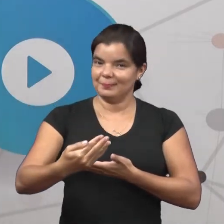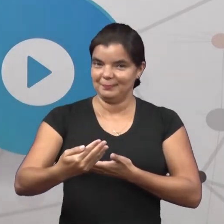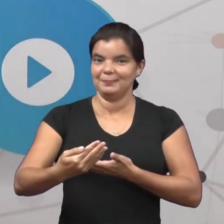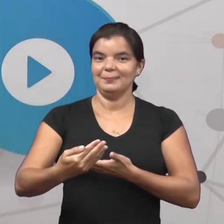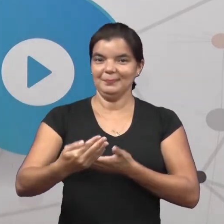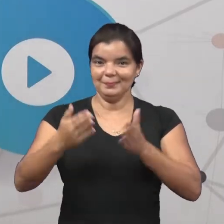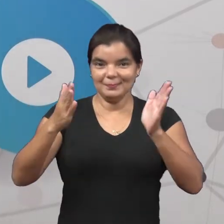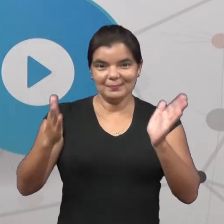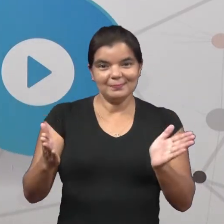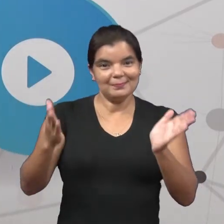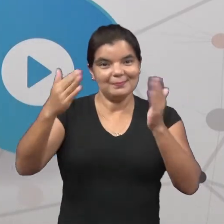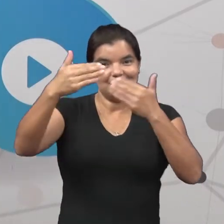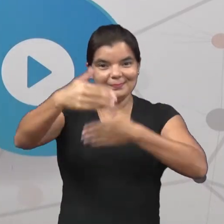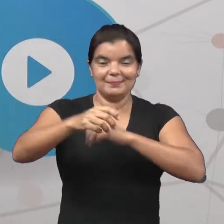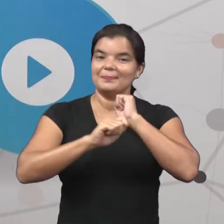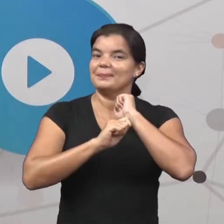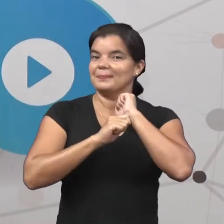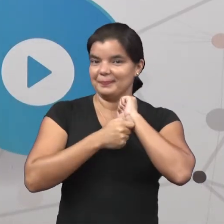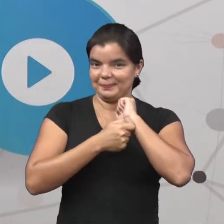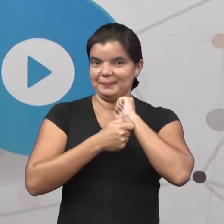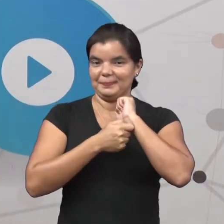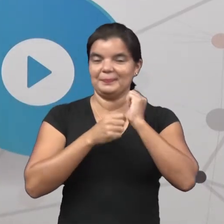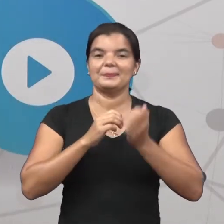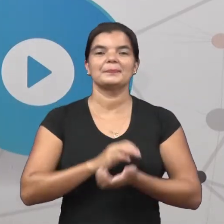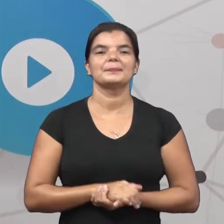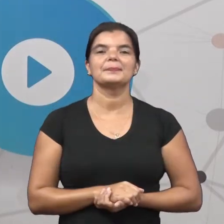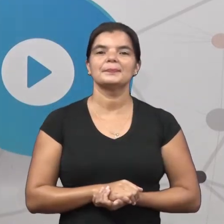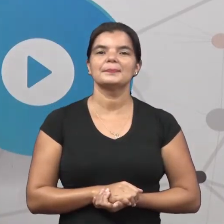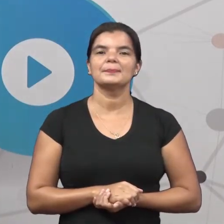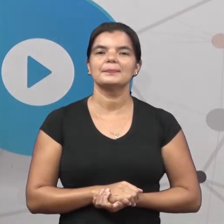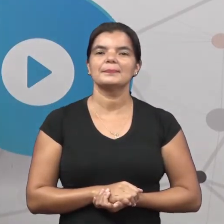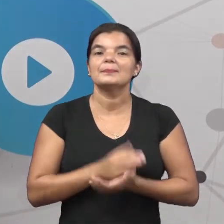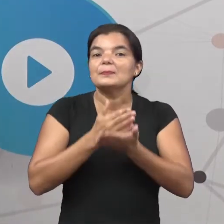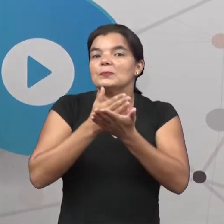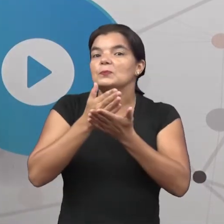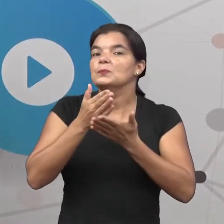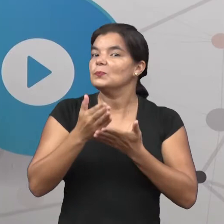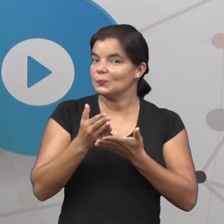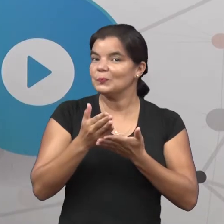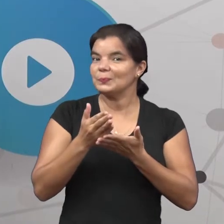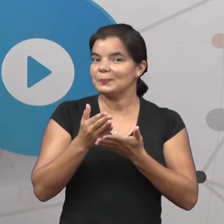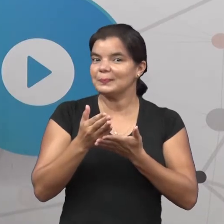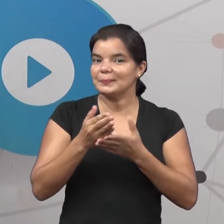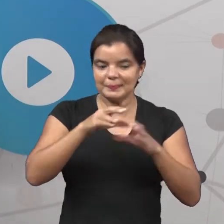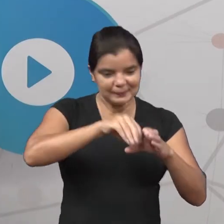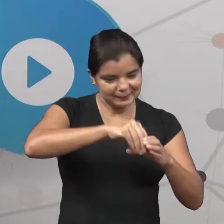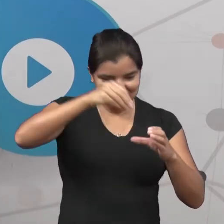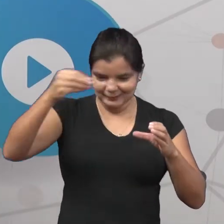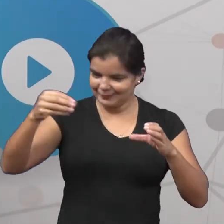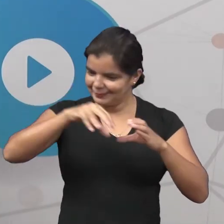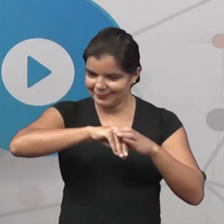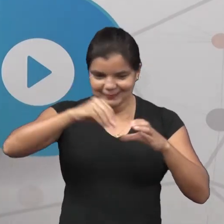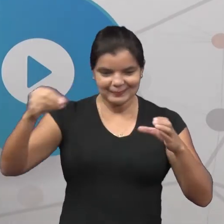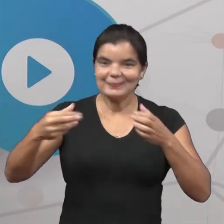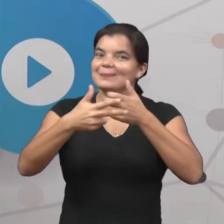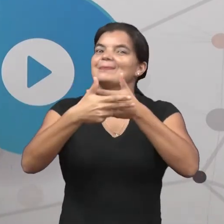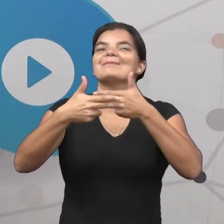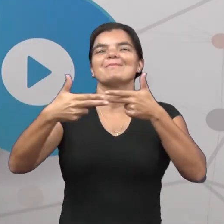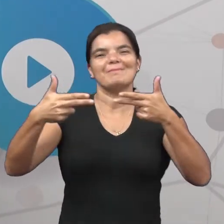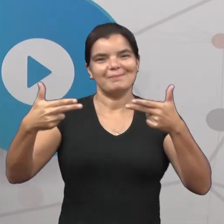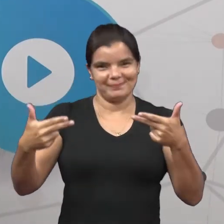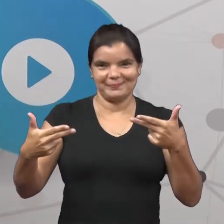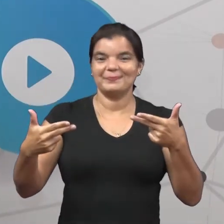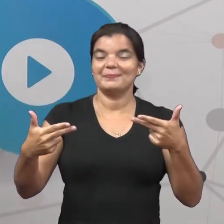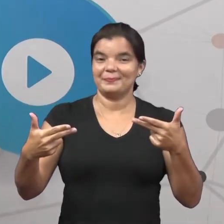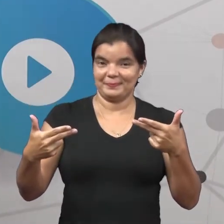a caixa dos mistérios. Vamos começar a retirar todas as coisas de